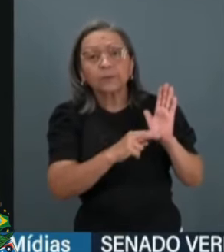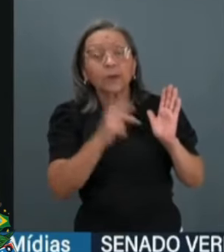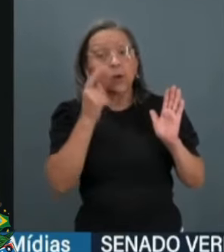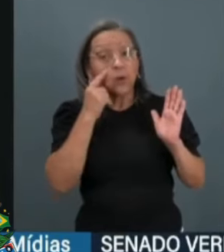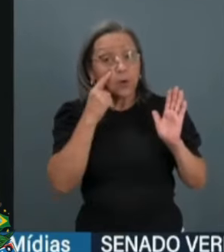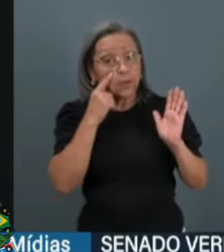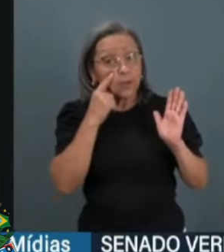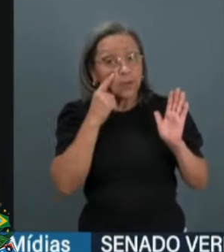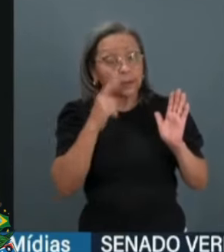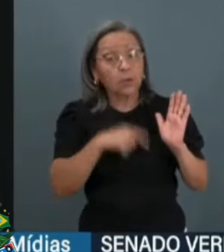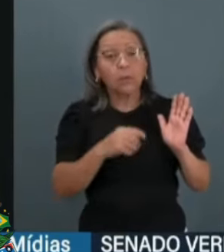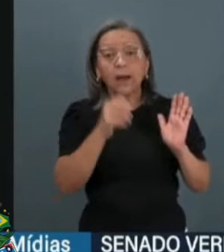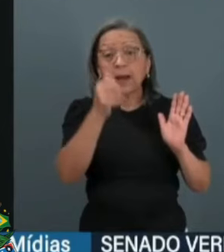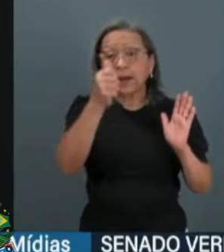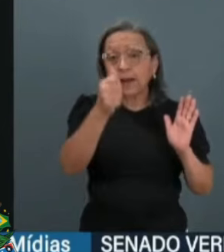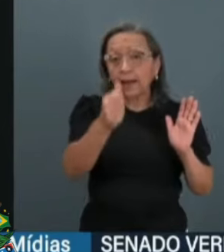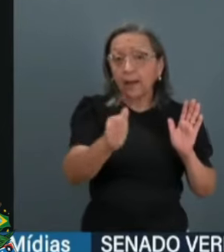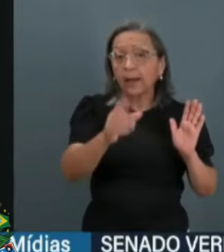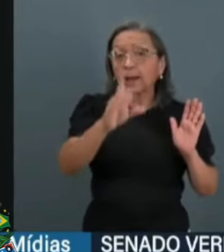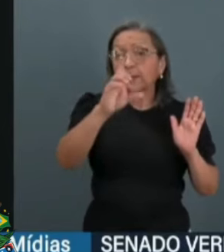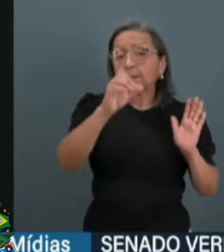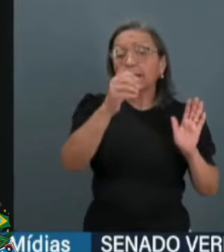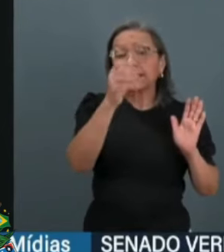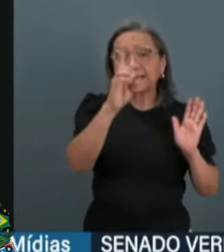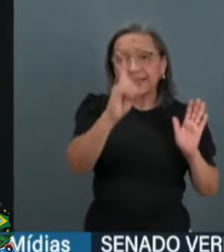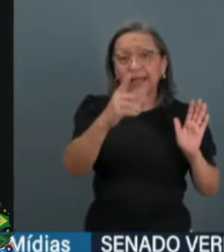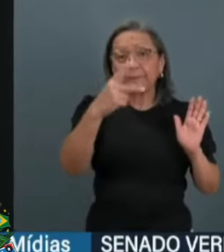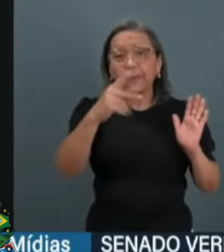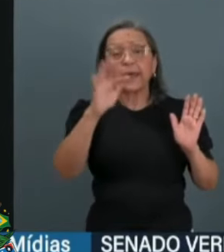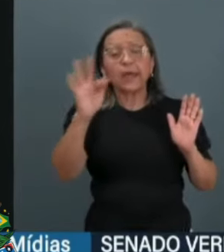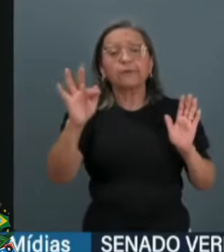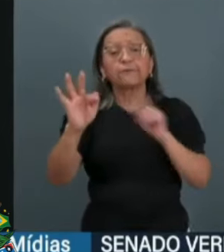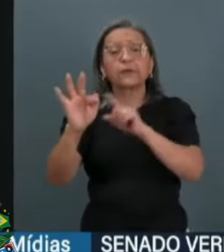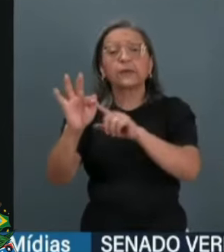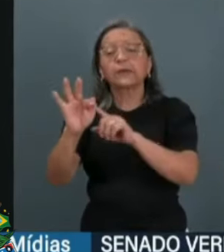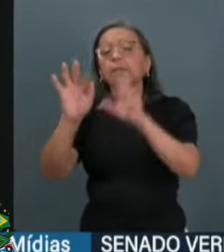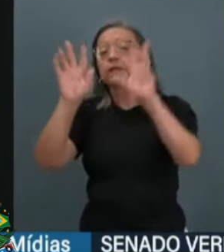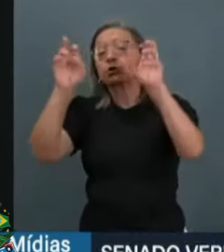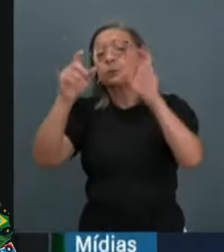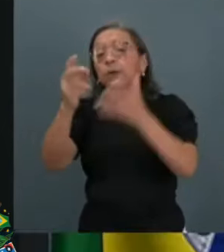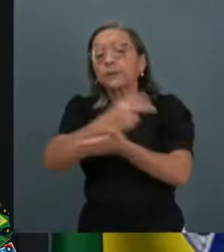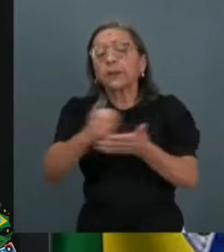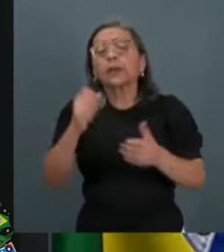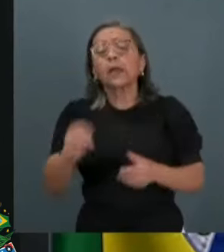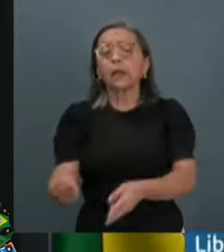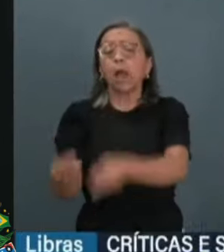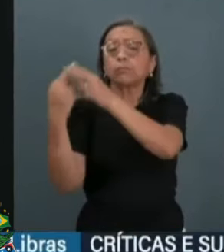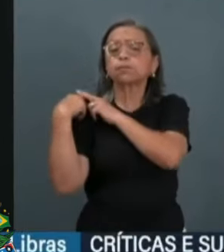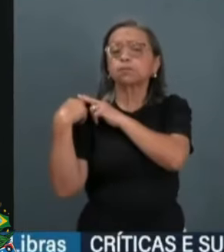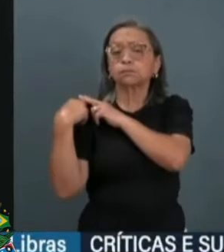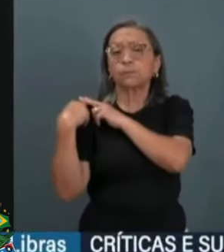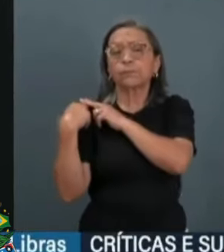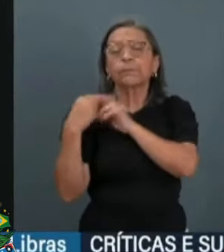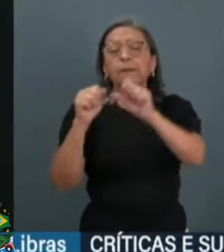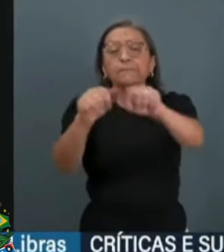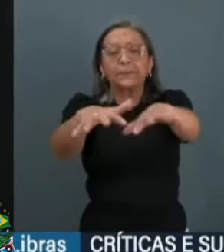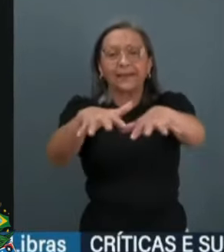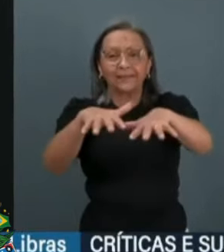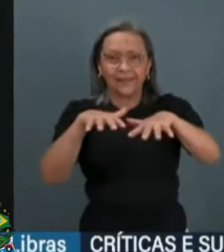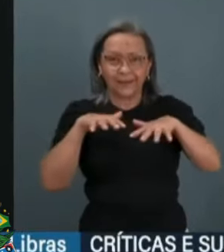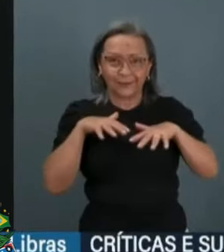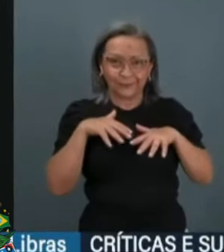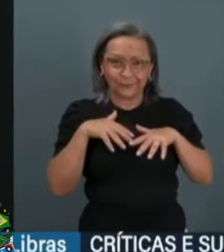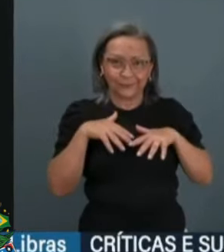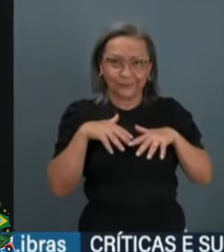um ADPF, que foi julgado no Supremo, que tratou sobre o rito do impeachment, a quem atribuiu competência, plenário do Senado Federal,